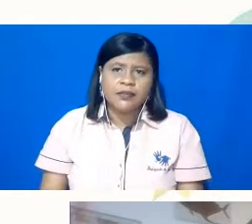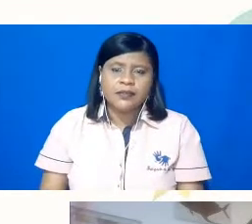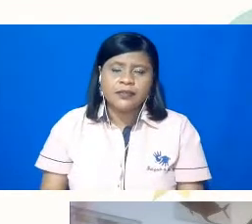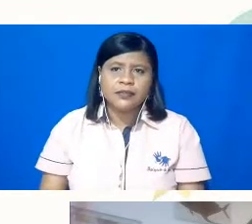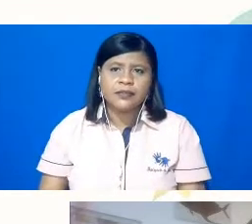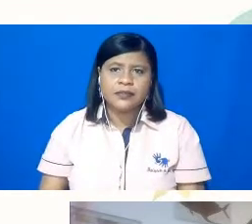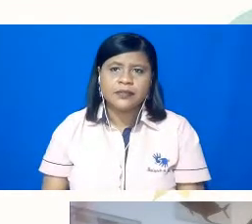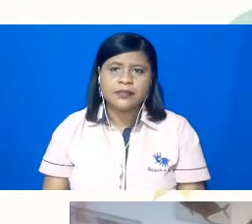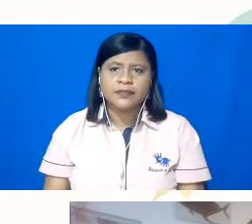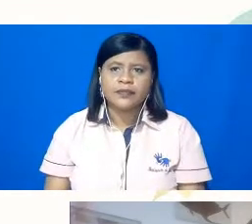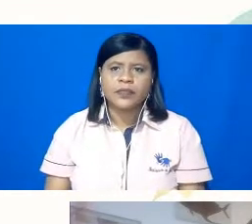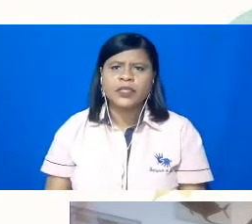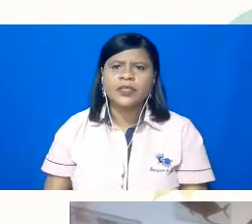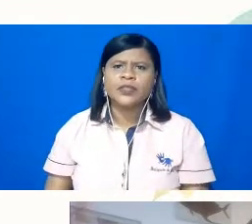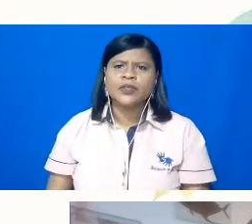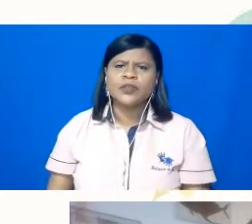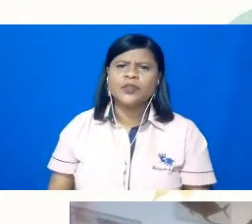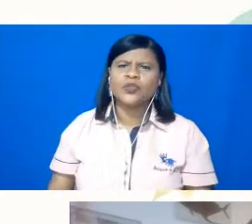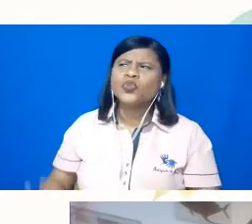Todos o que, Fernanda?